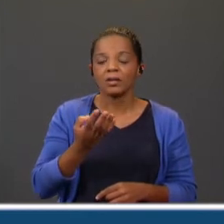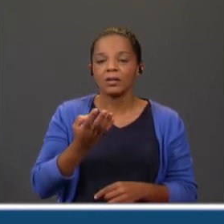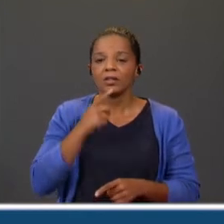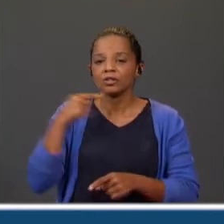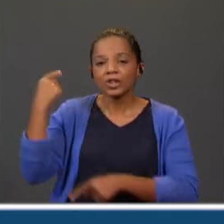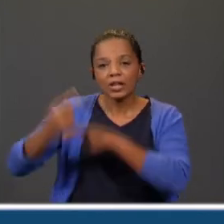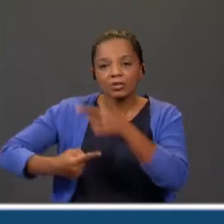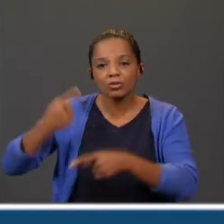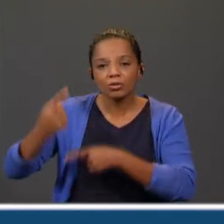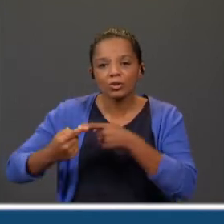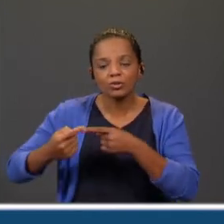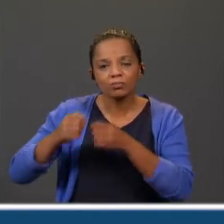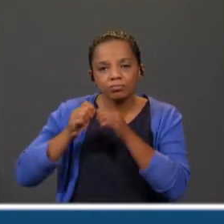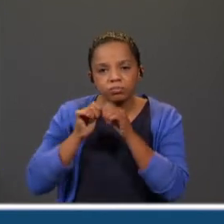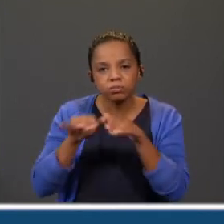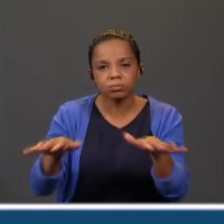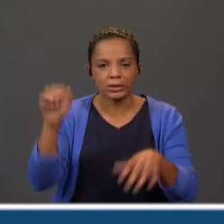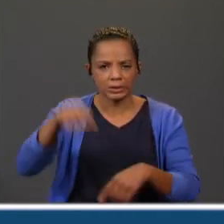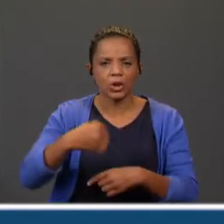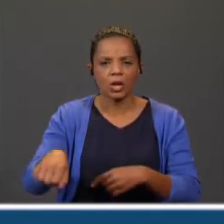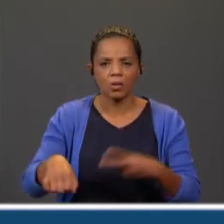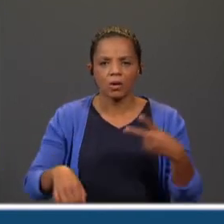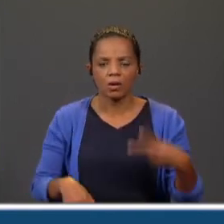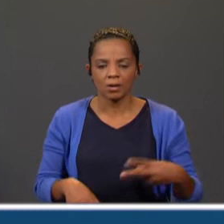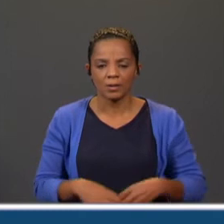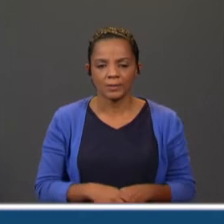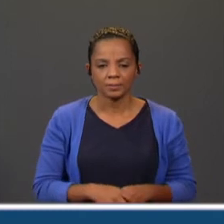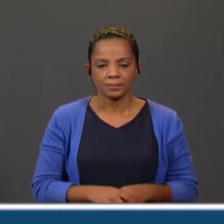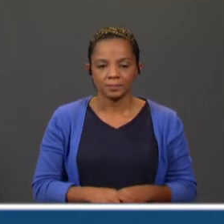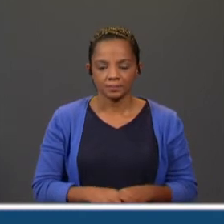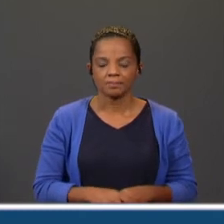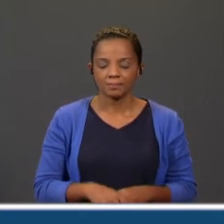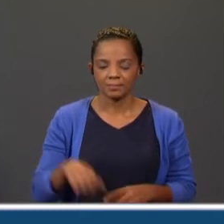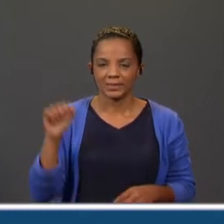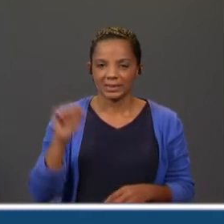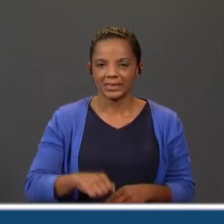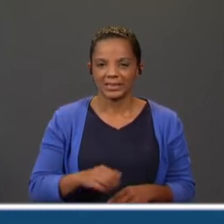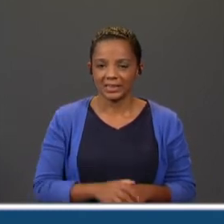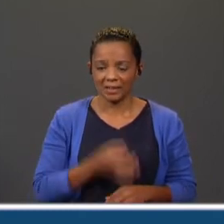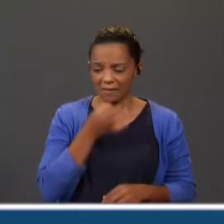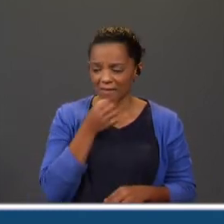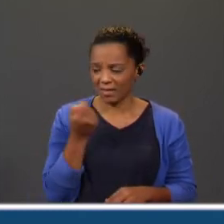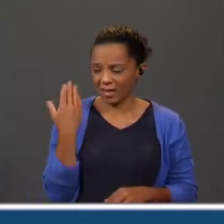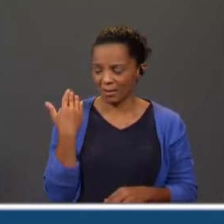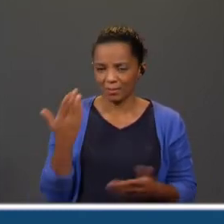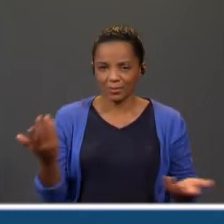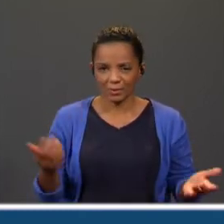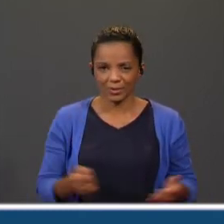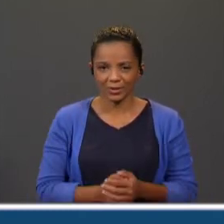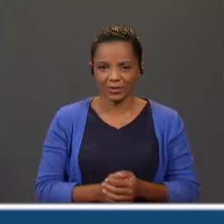gerações. Sim ou não? Sim. Ainda agora falámos nisso, não foi?